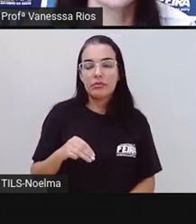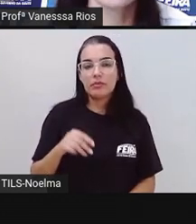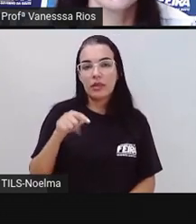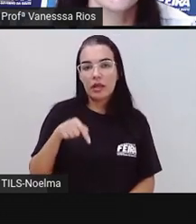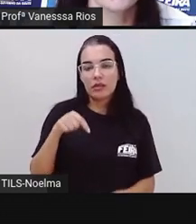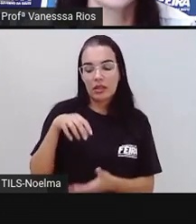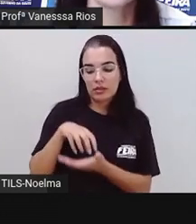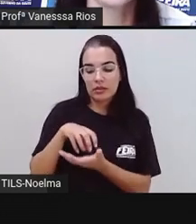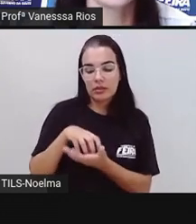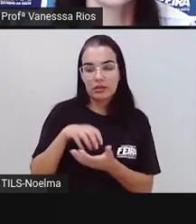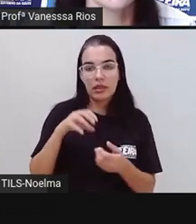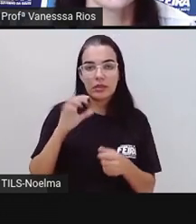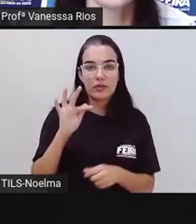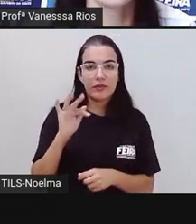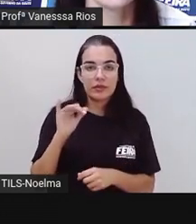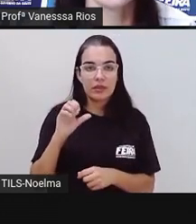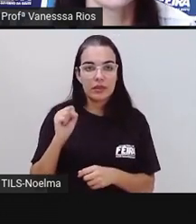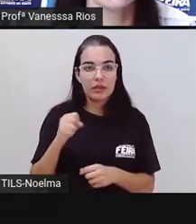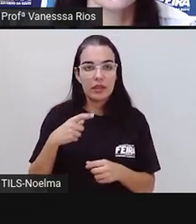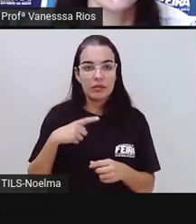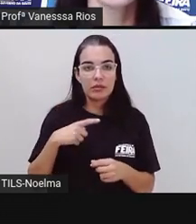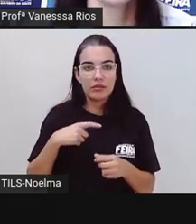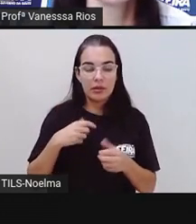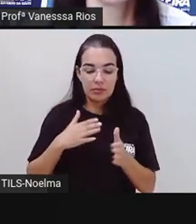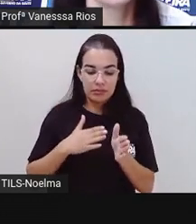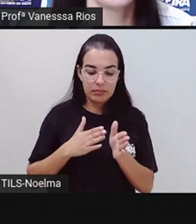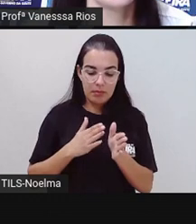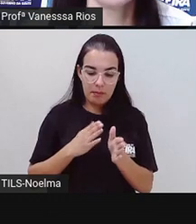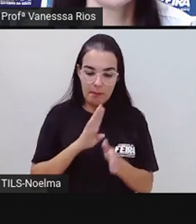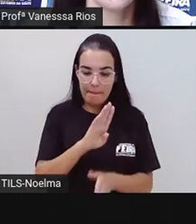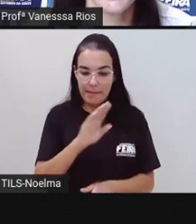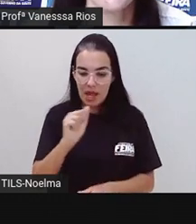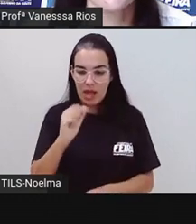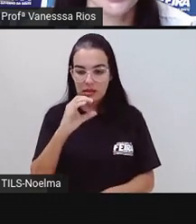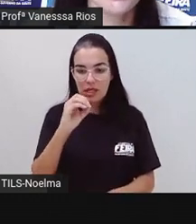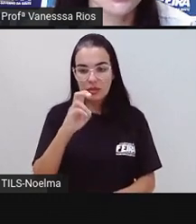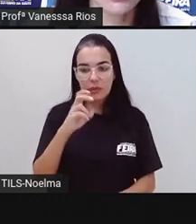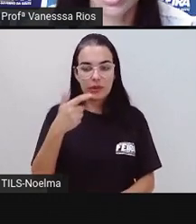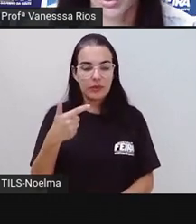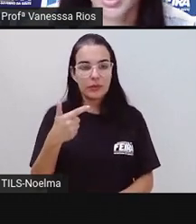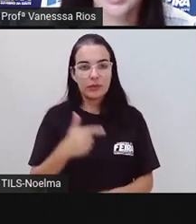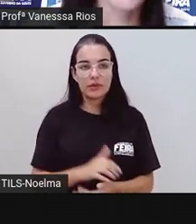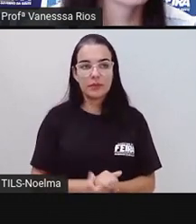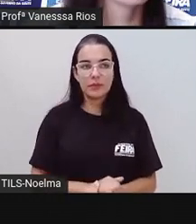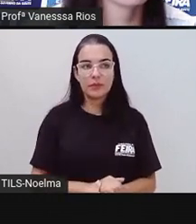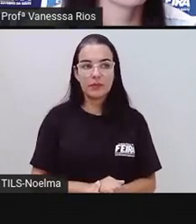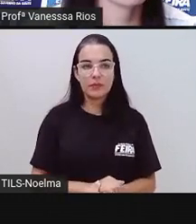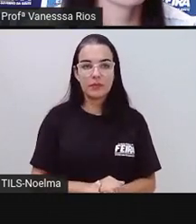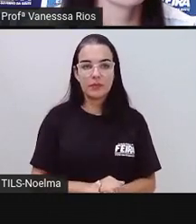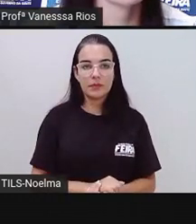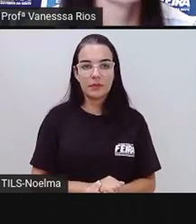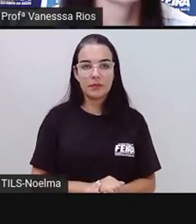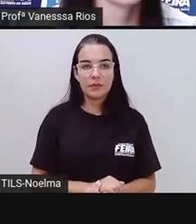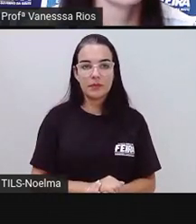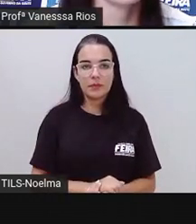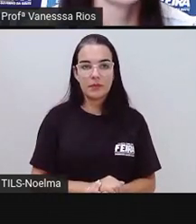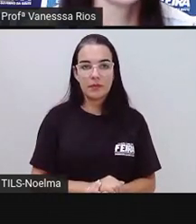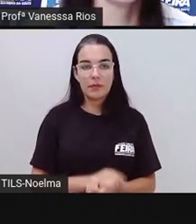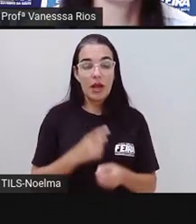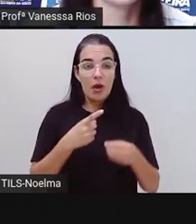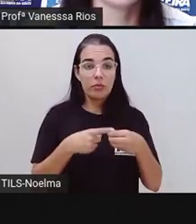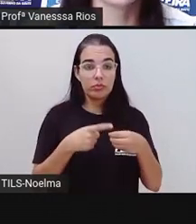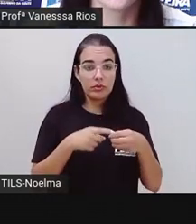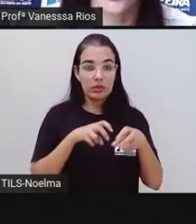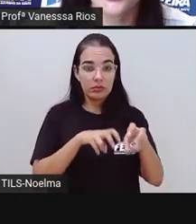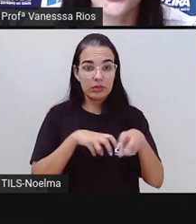35 quilômetros da sede, seguido pela BA052. O